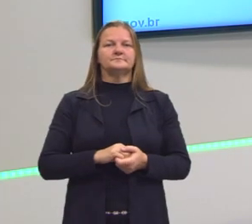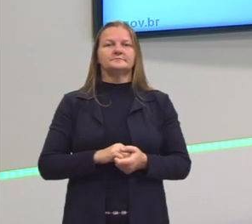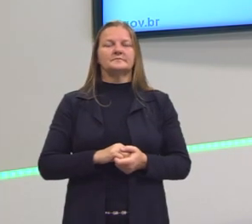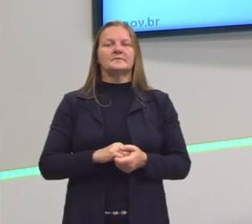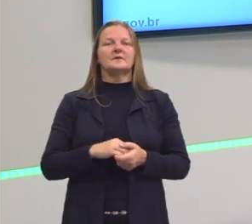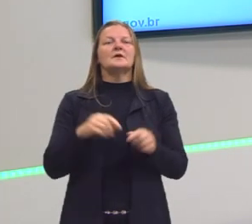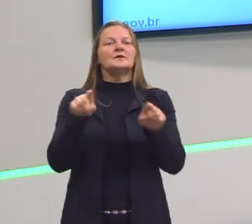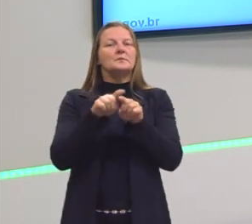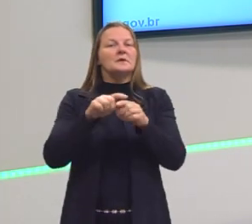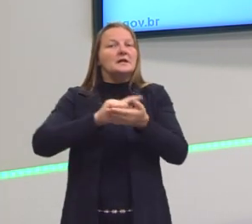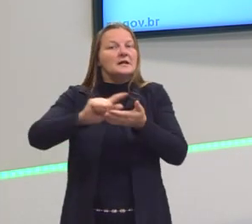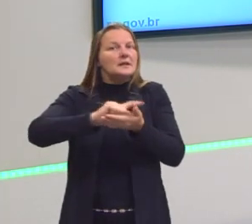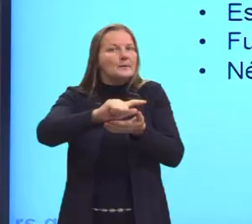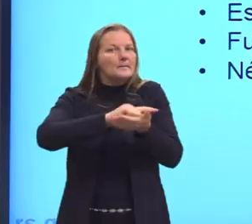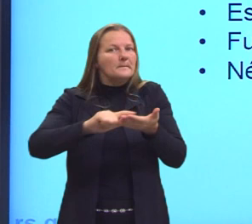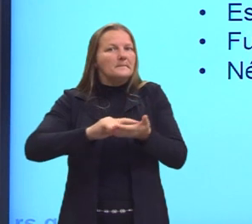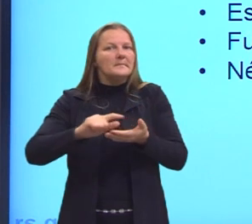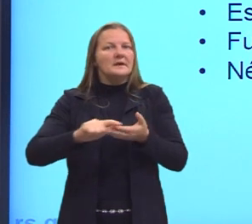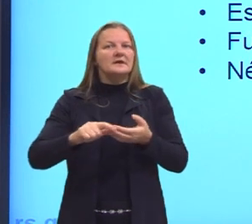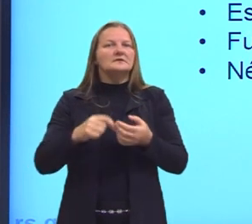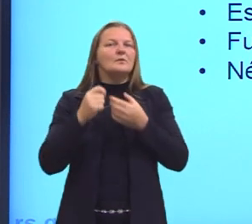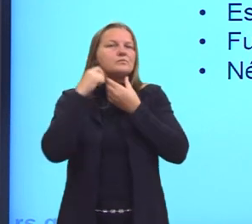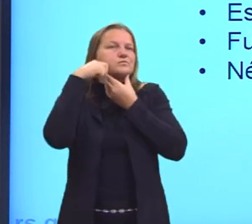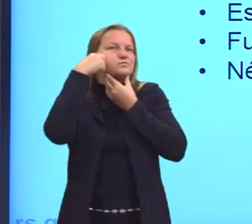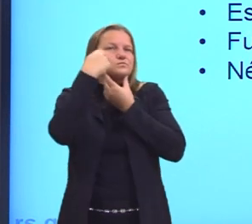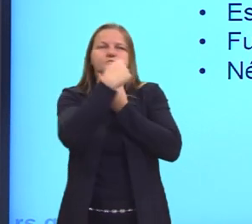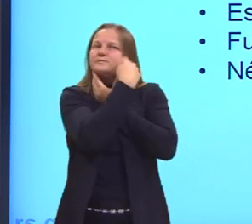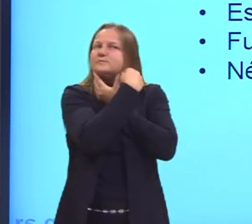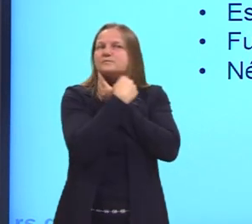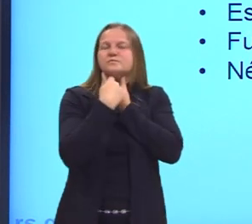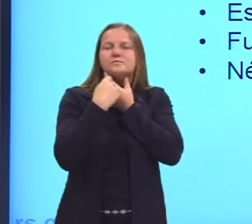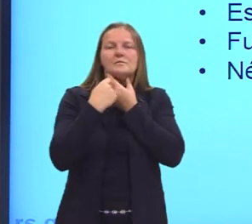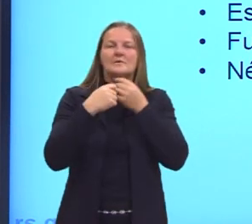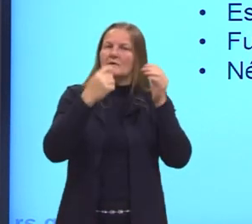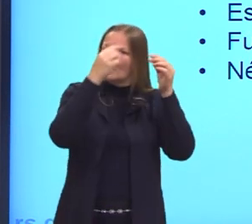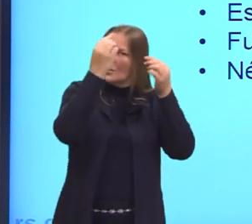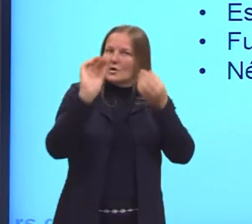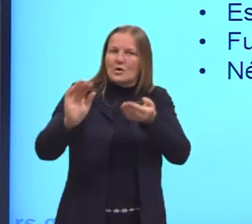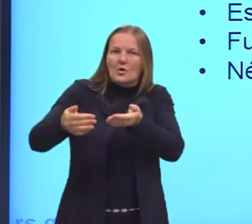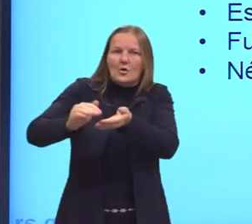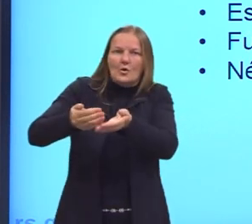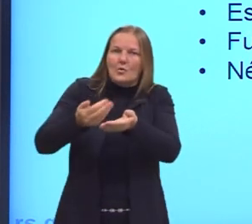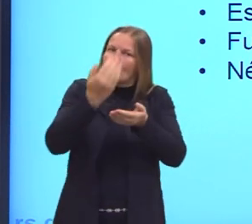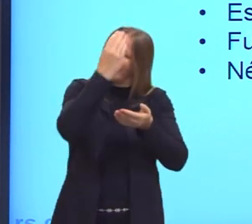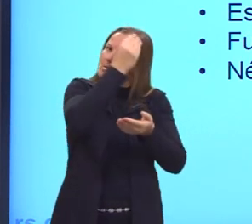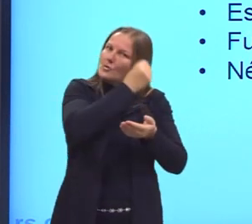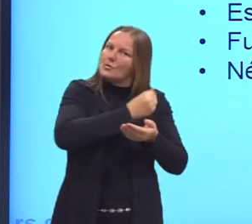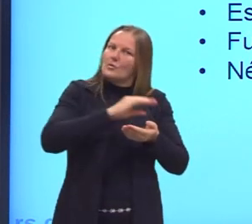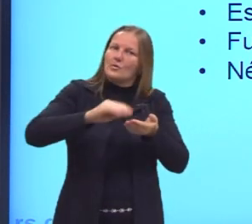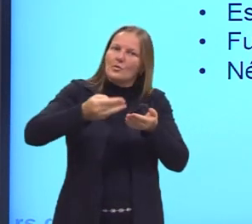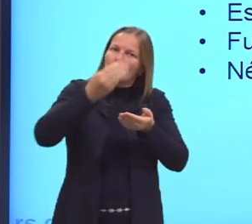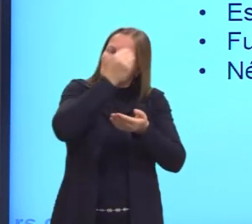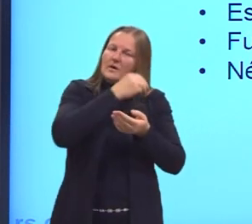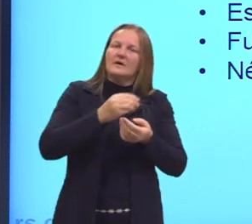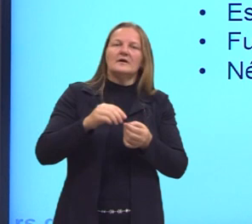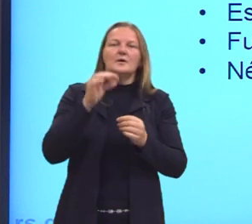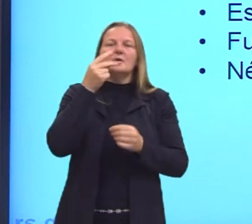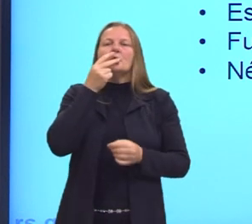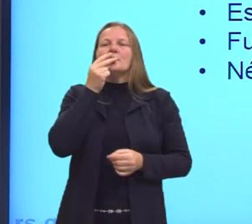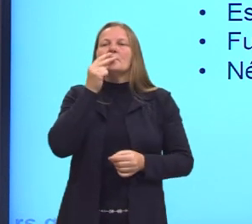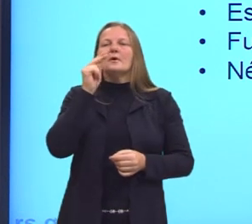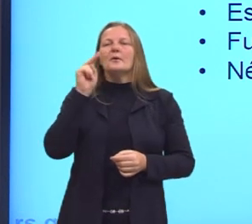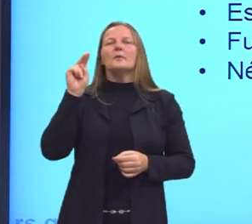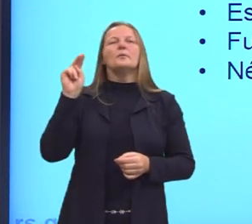higiene pessoal, nós temos a espuma de barbear, o gel de cabelo, também a fumaça de cigarro, que é